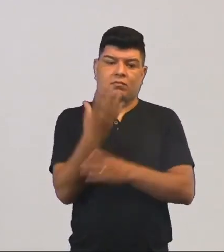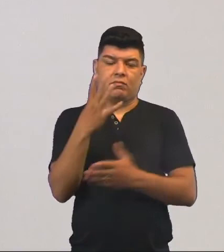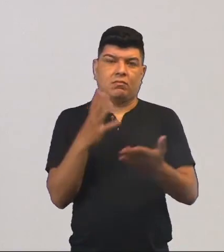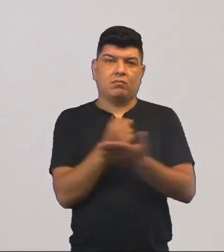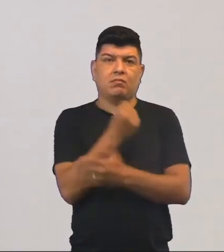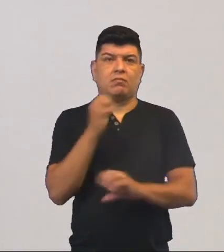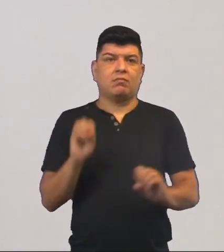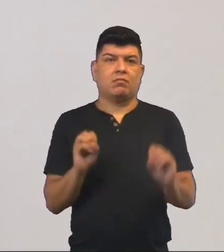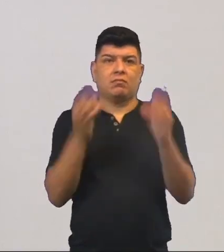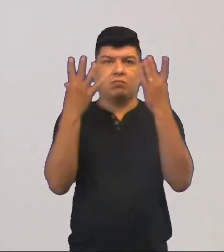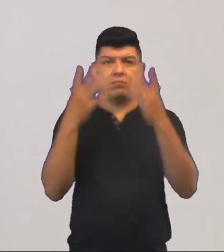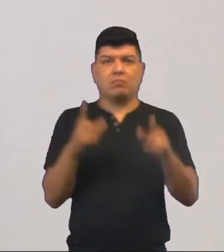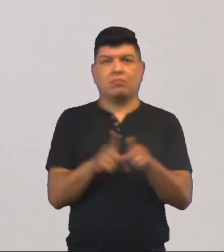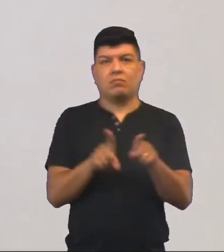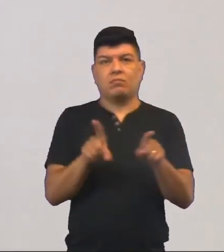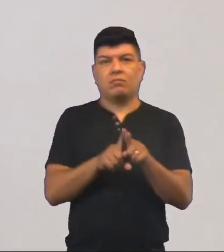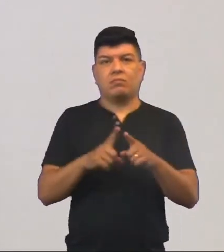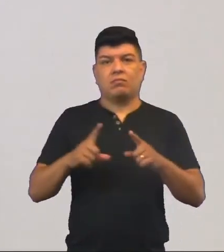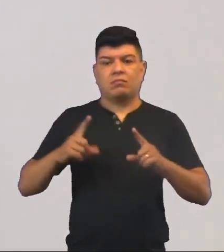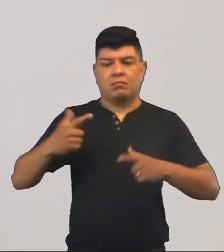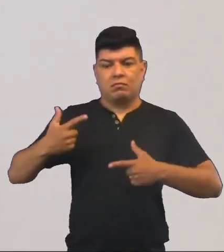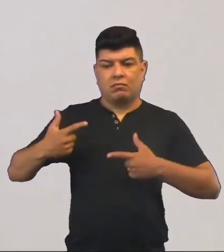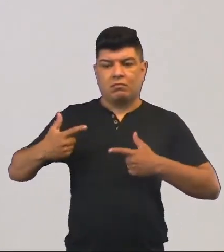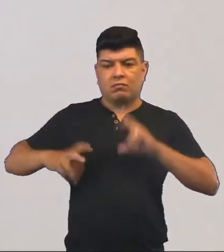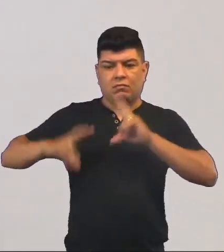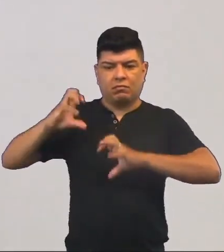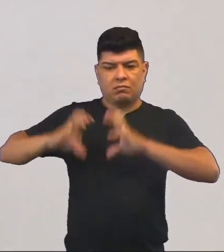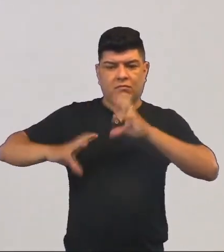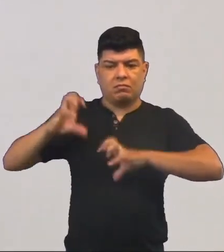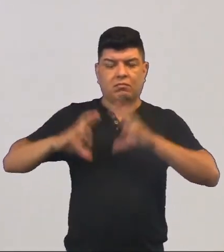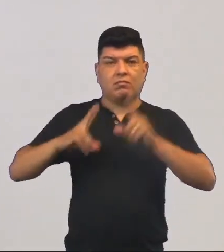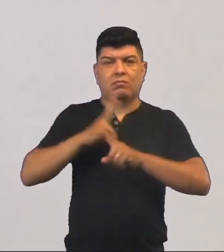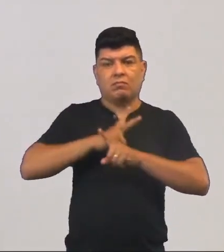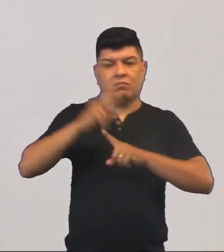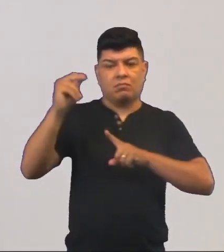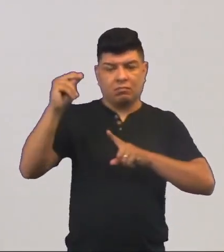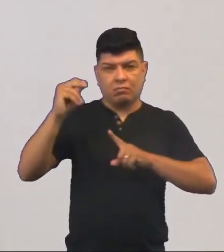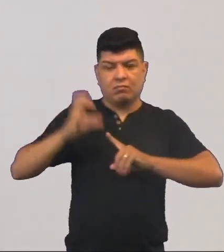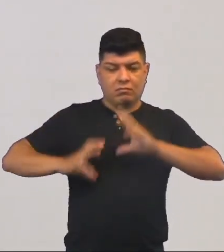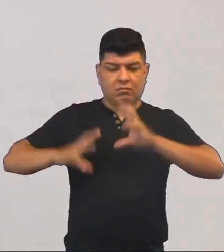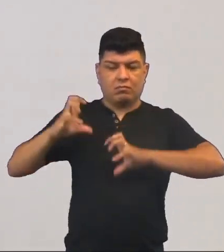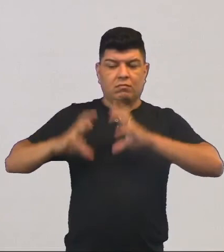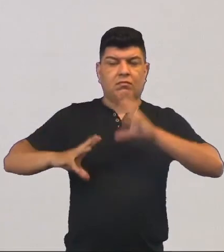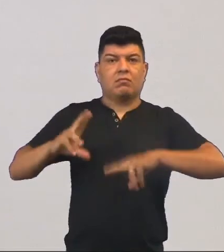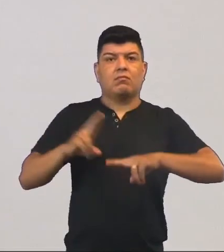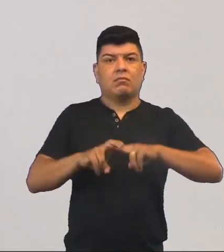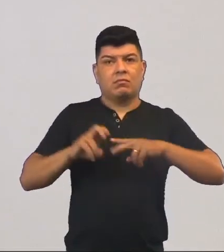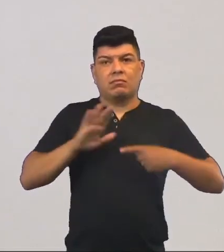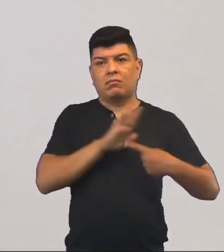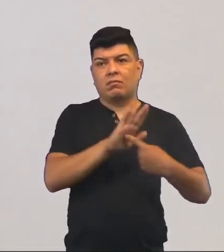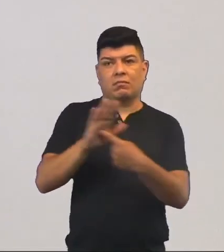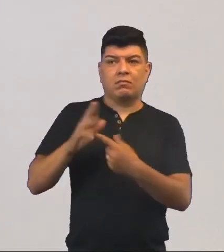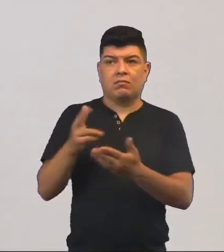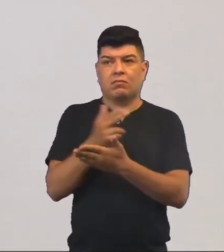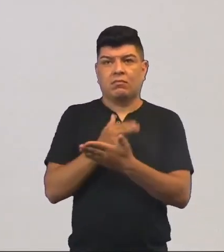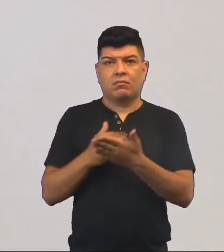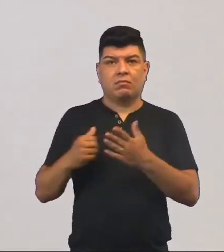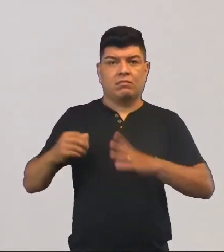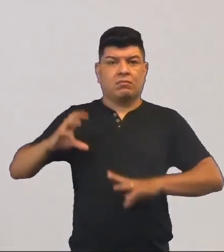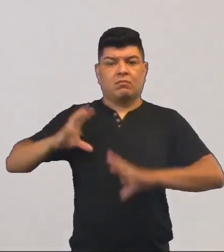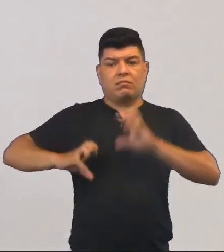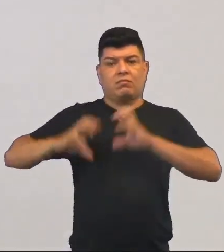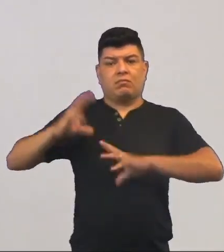eles festejando. Ou então, guerras entre eles e eles venceram aquela guerra. Então, eles mostravam ali uns desenhos de